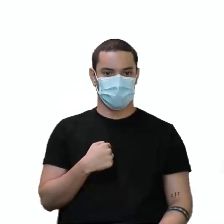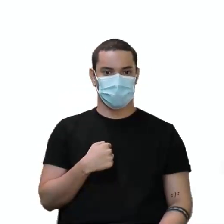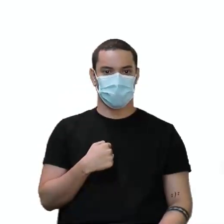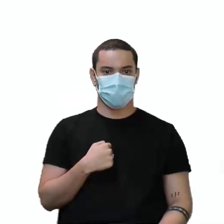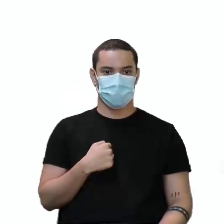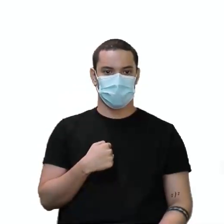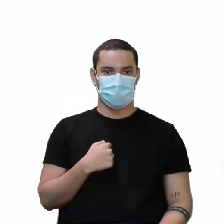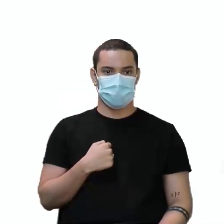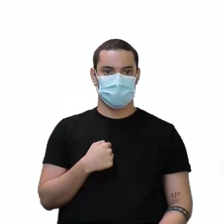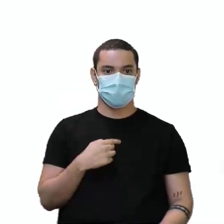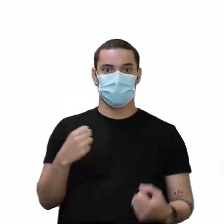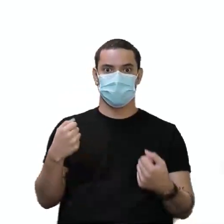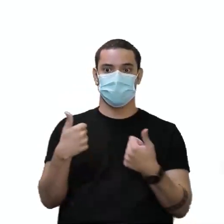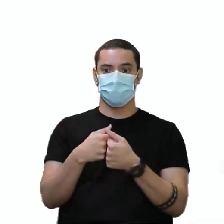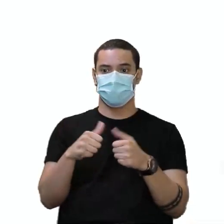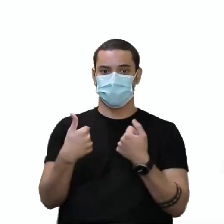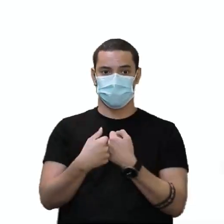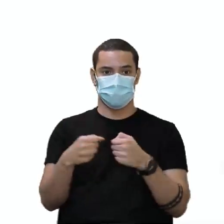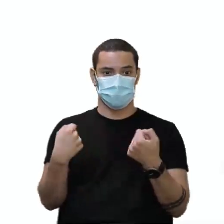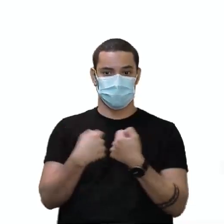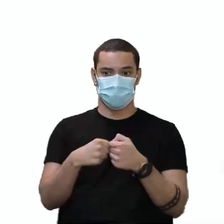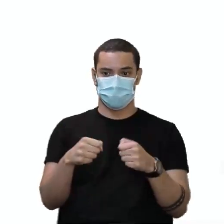eu saí do ônibus.